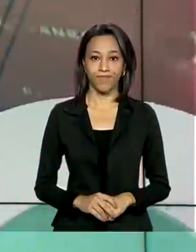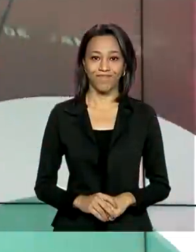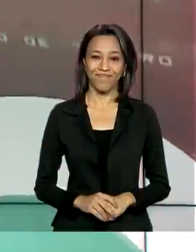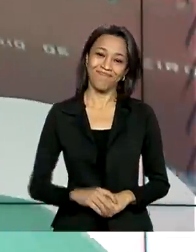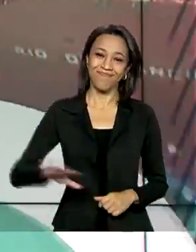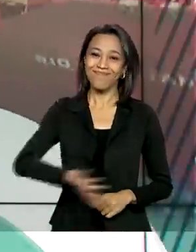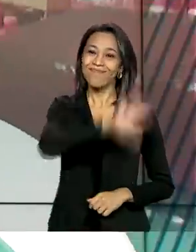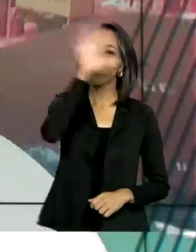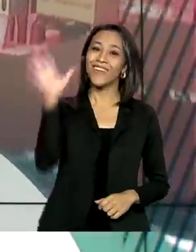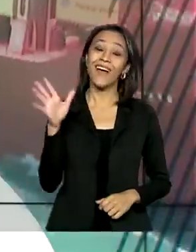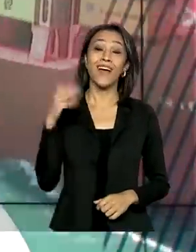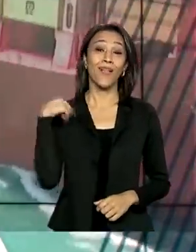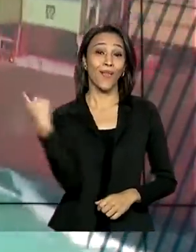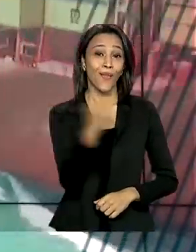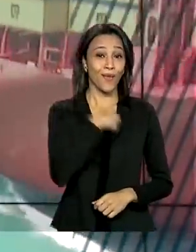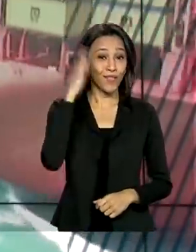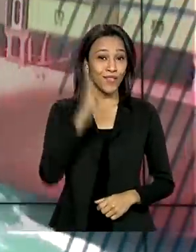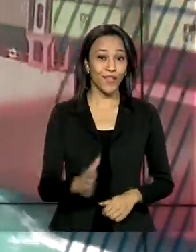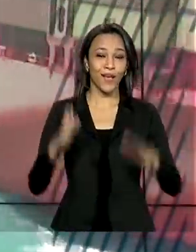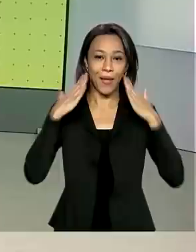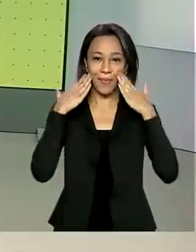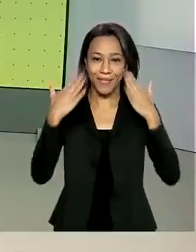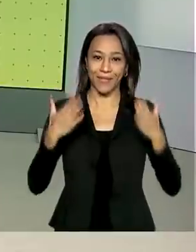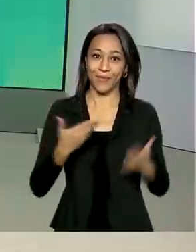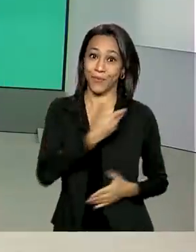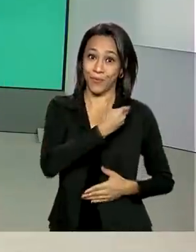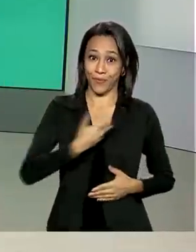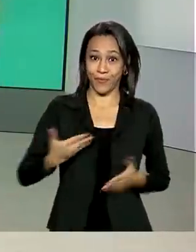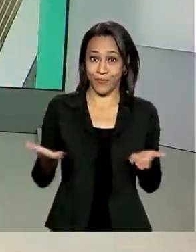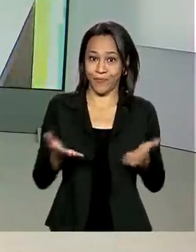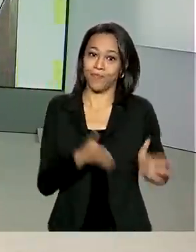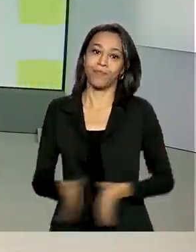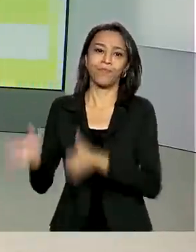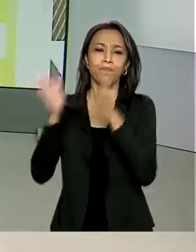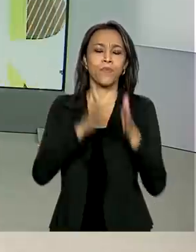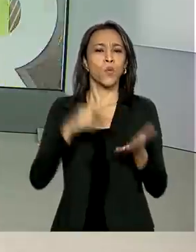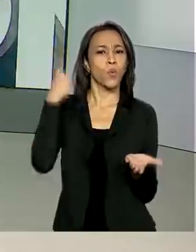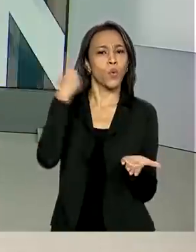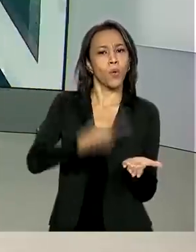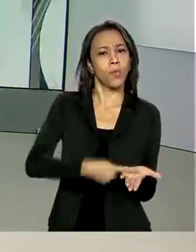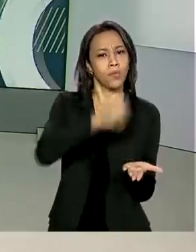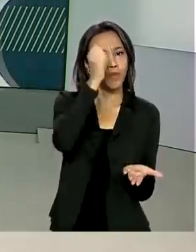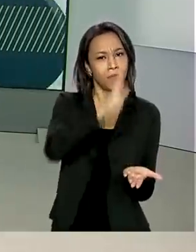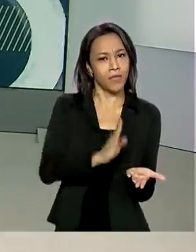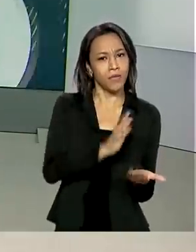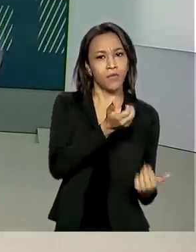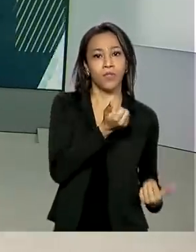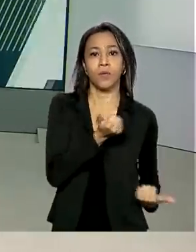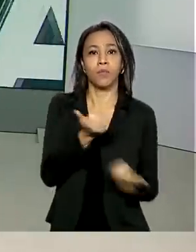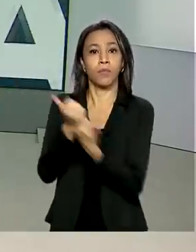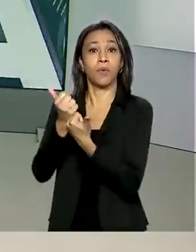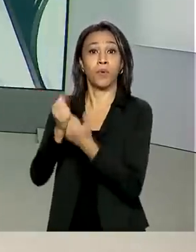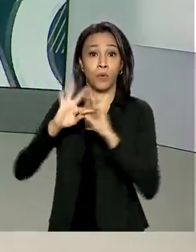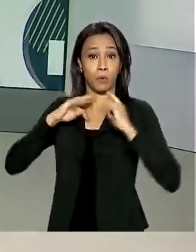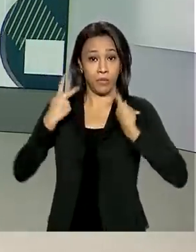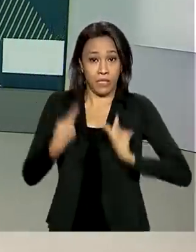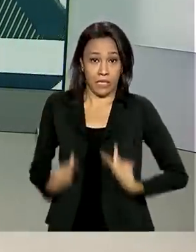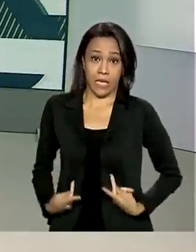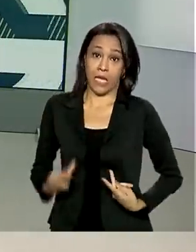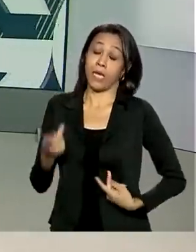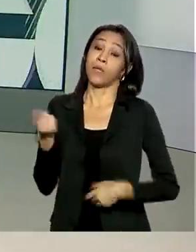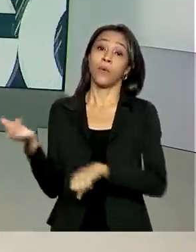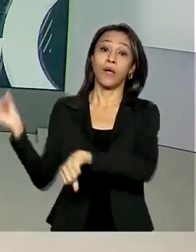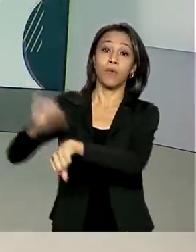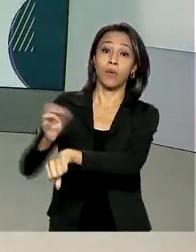Olá, o governo agora já está no ar. A missão brasileira de ajuda humanitária ao Líbano já embarcou para Beirute.